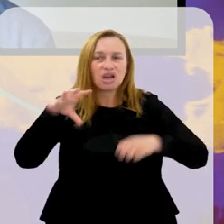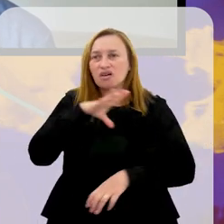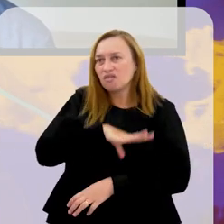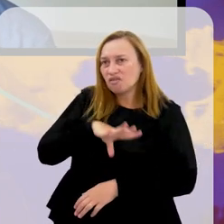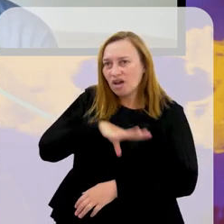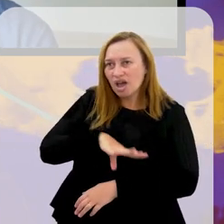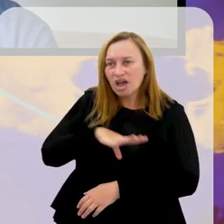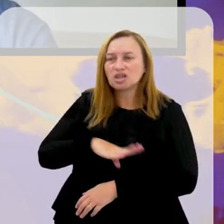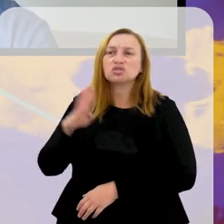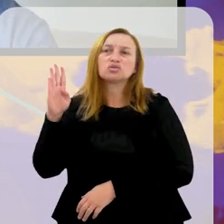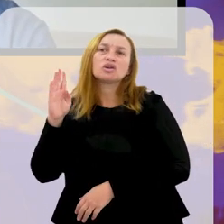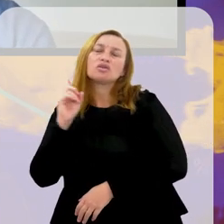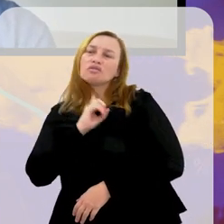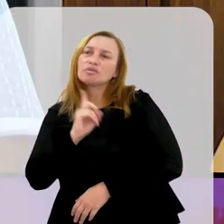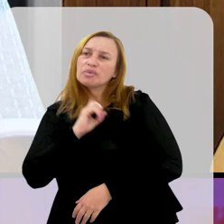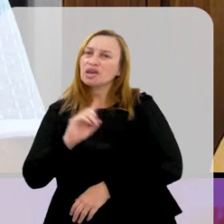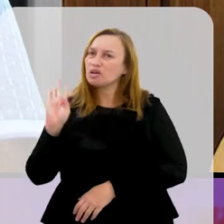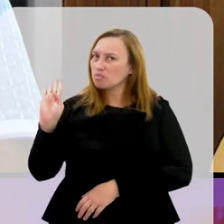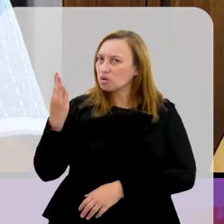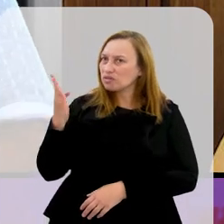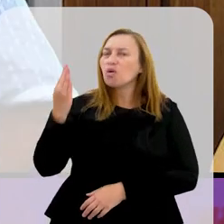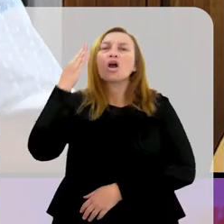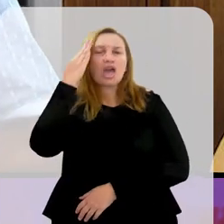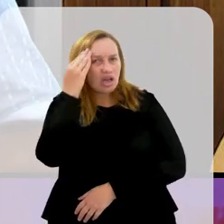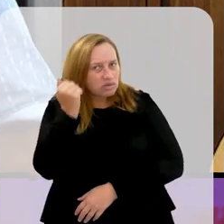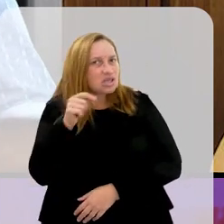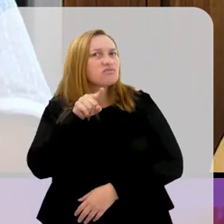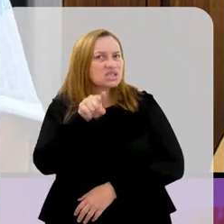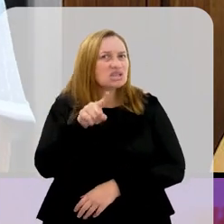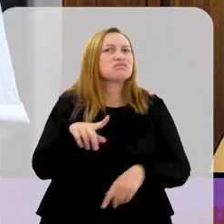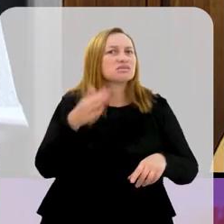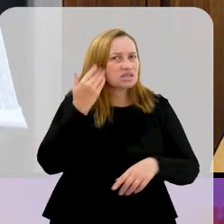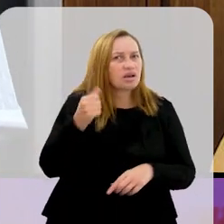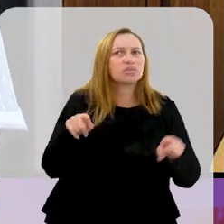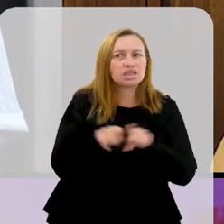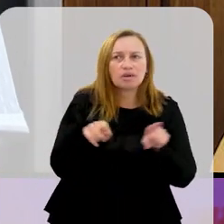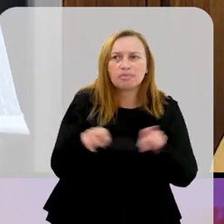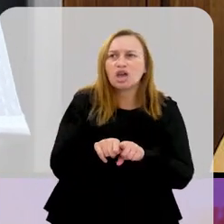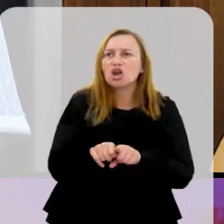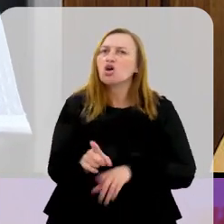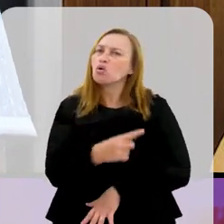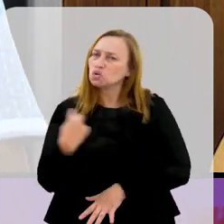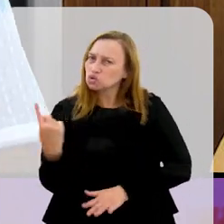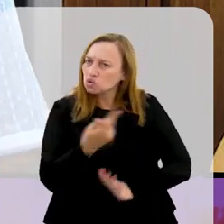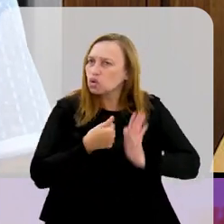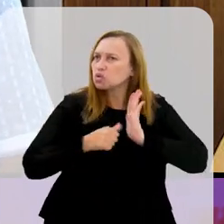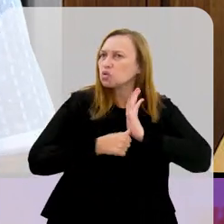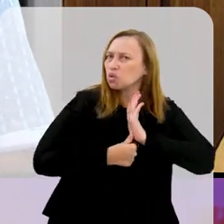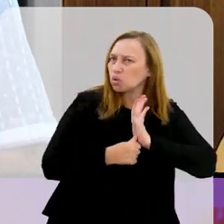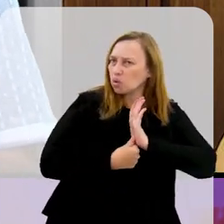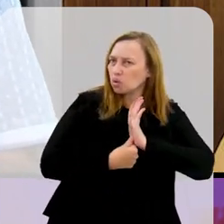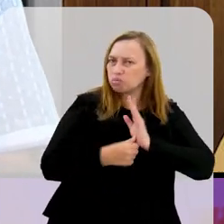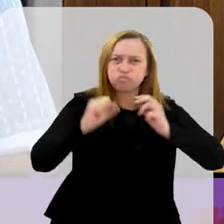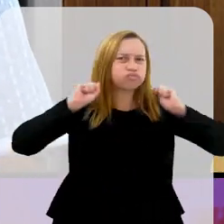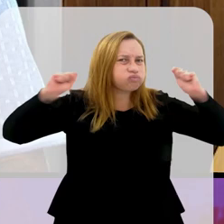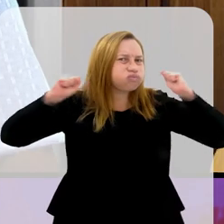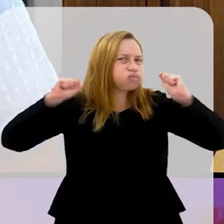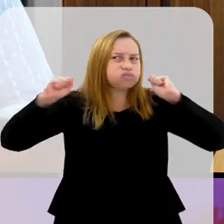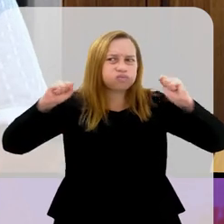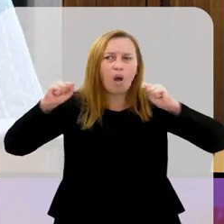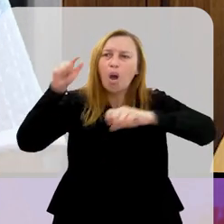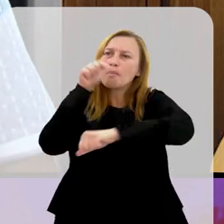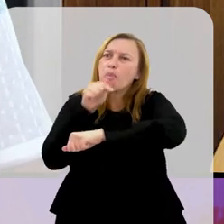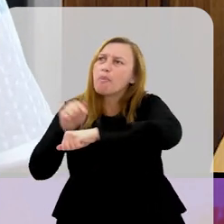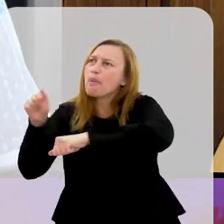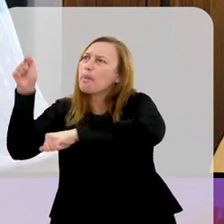do Vasco, do Flamengo, Fluminense e Botafogo, eu sei que, e você sabe também, que os nossos clubes têm torcida